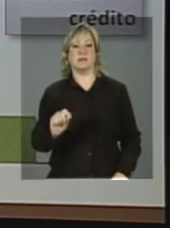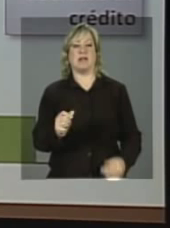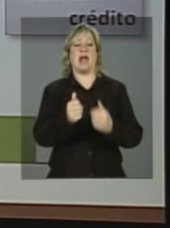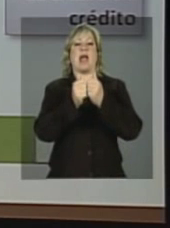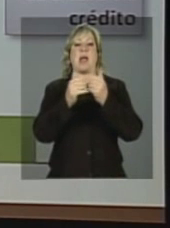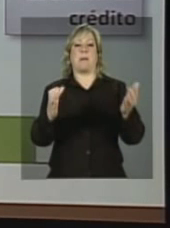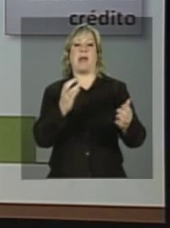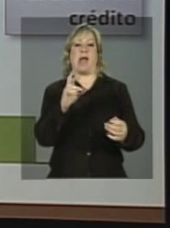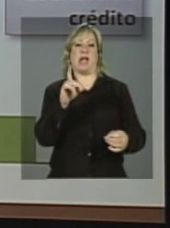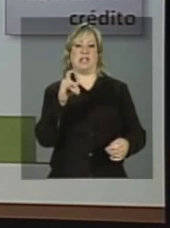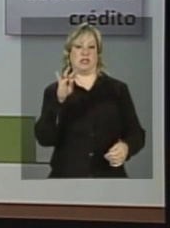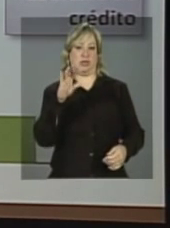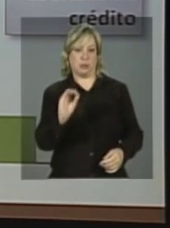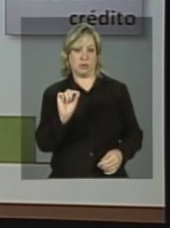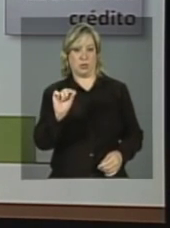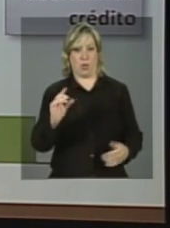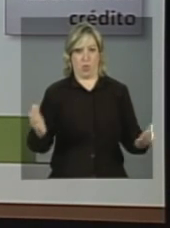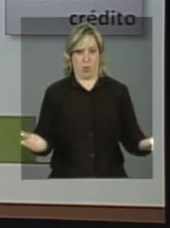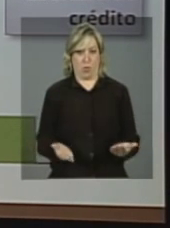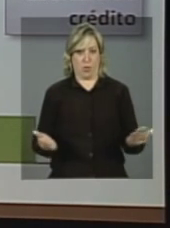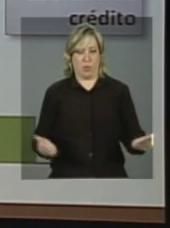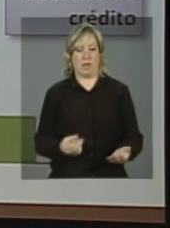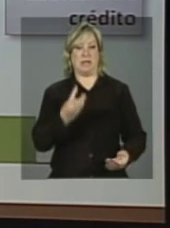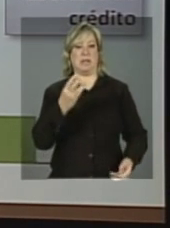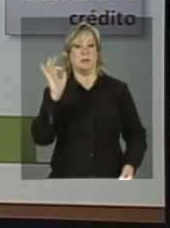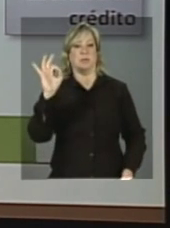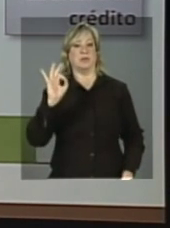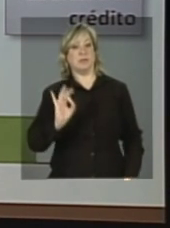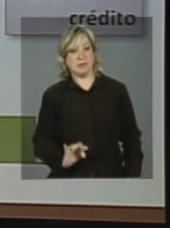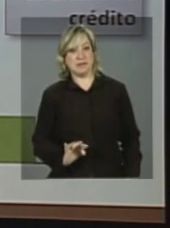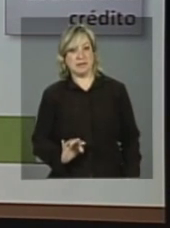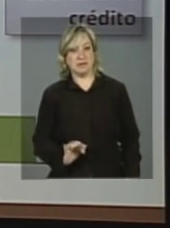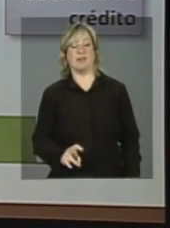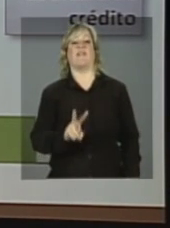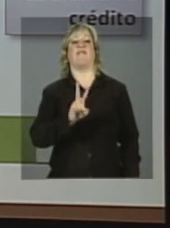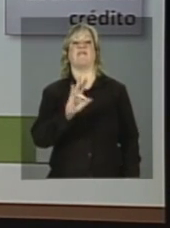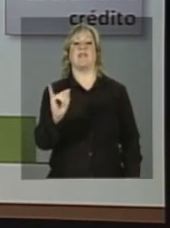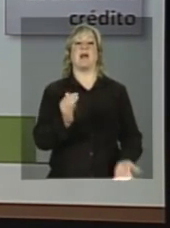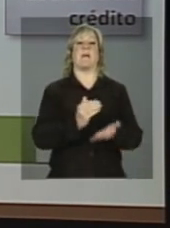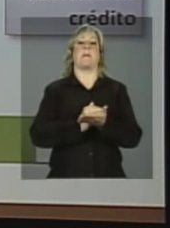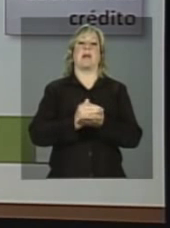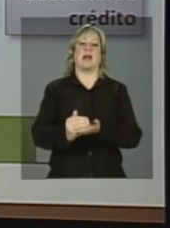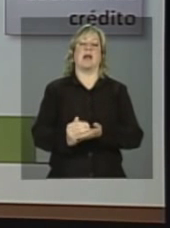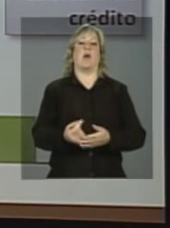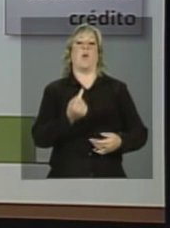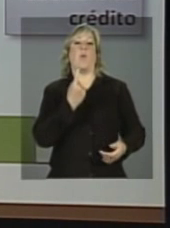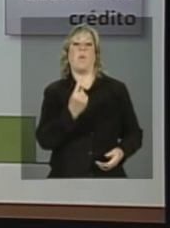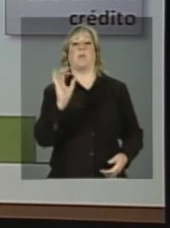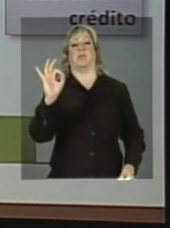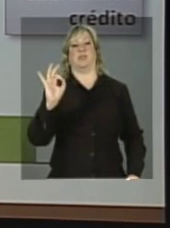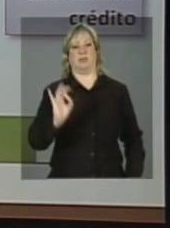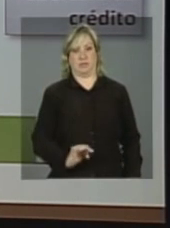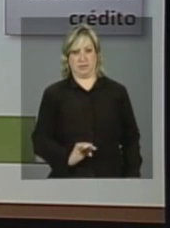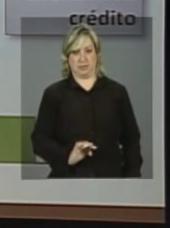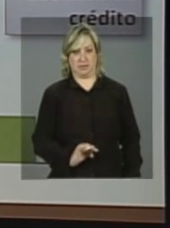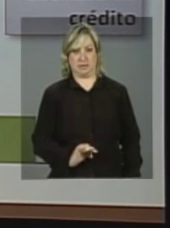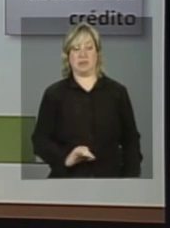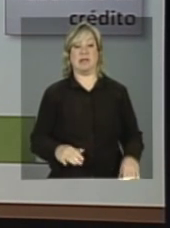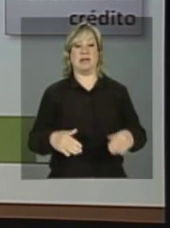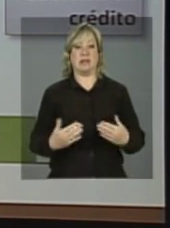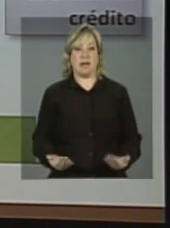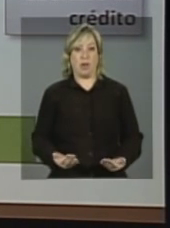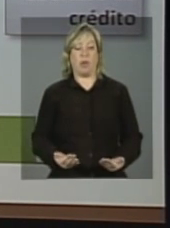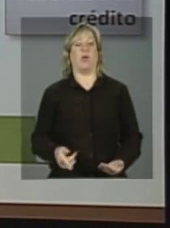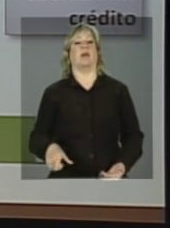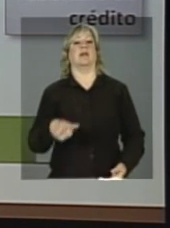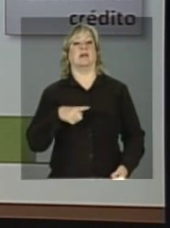crédito, que é hoje de 3%, vai passar para 1%. Portanto, custo